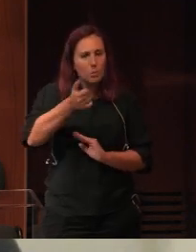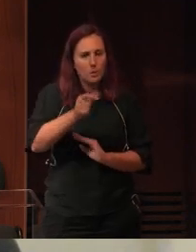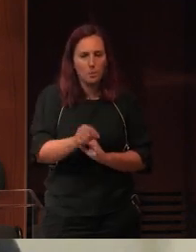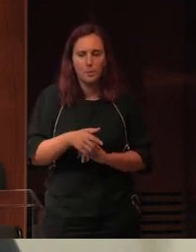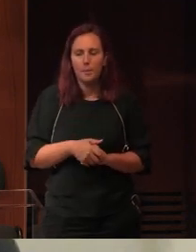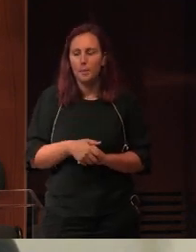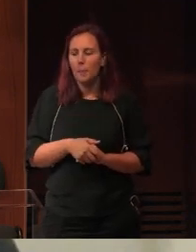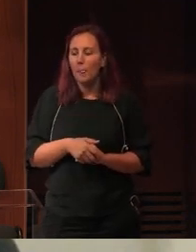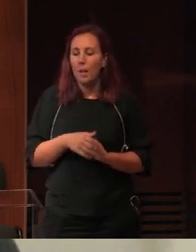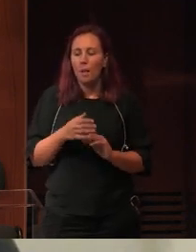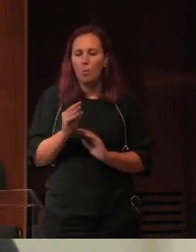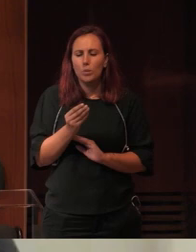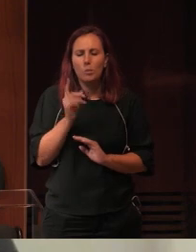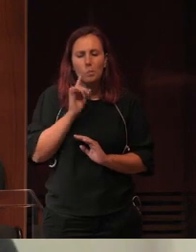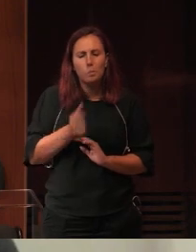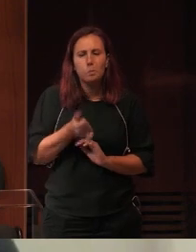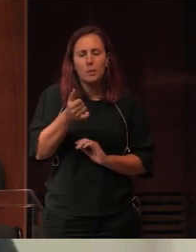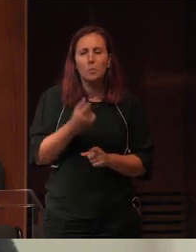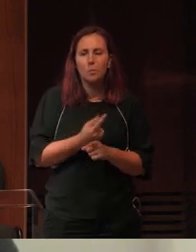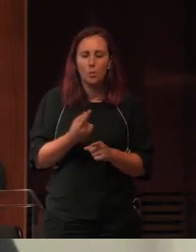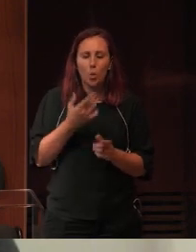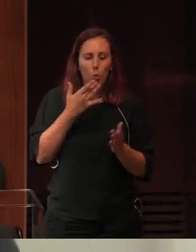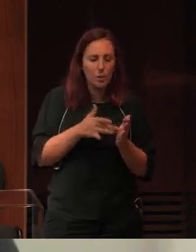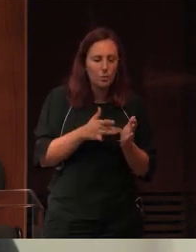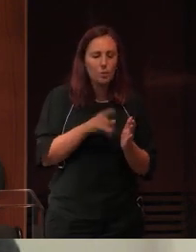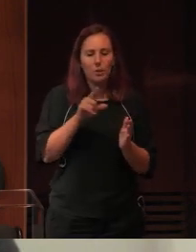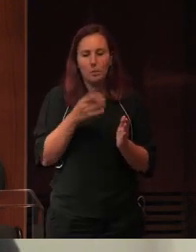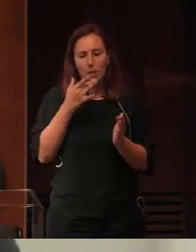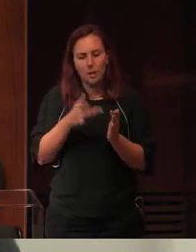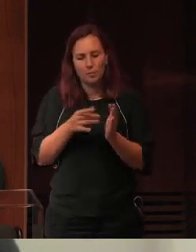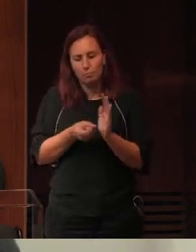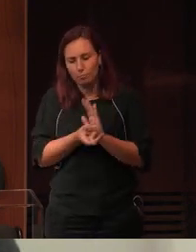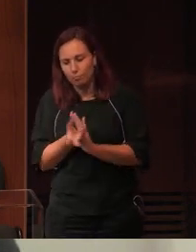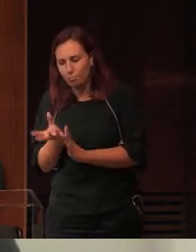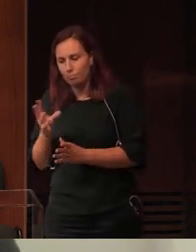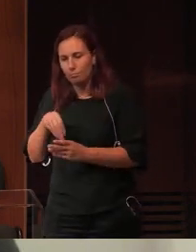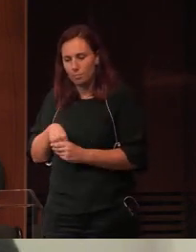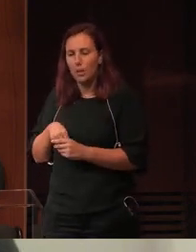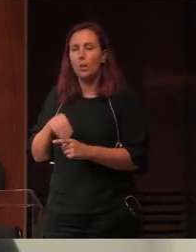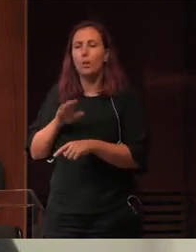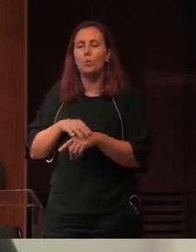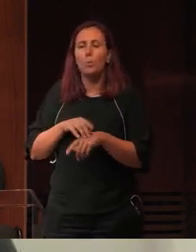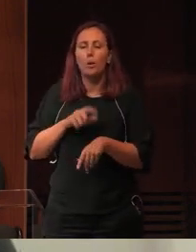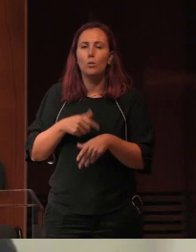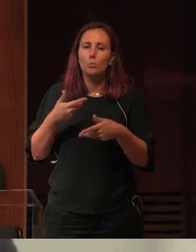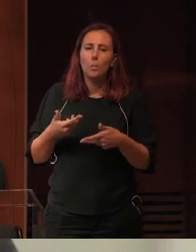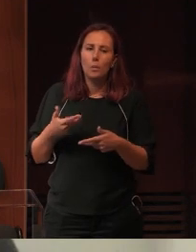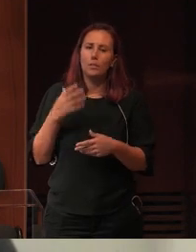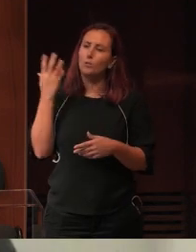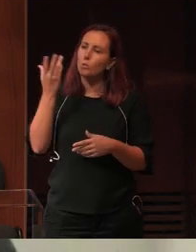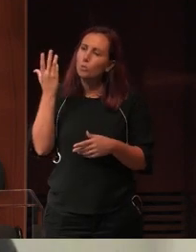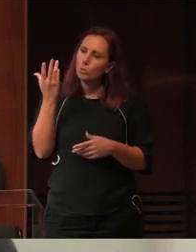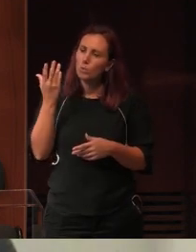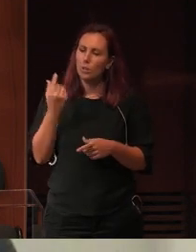E porquê é que ele é um objeto essencial, tanto o livro como a literatura? porque num momento de cultura do